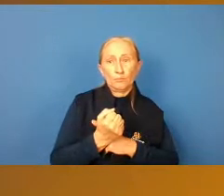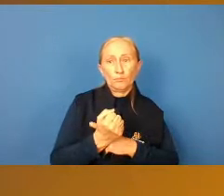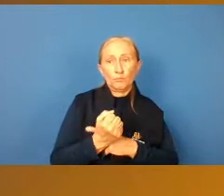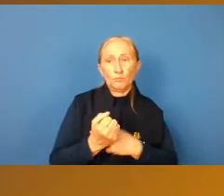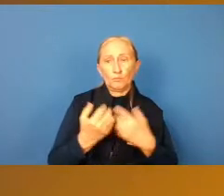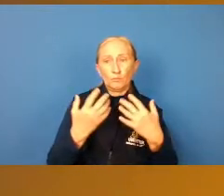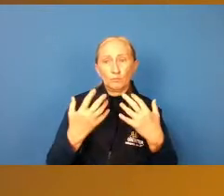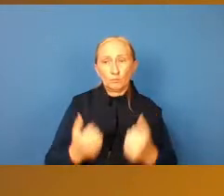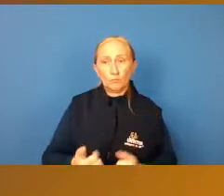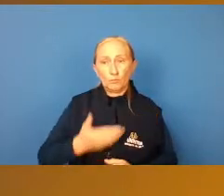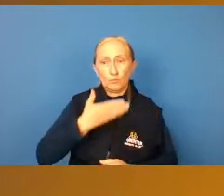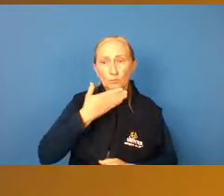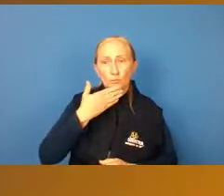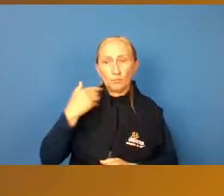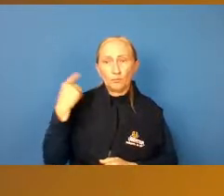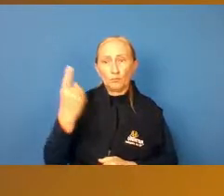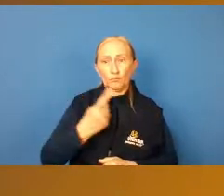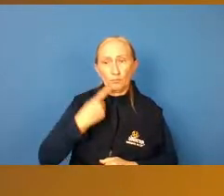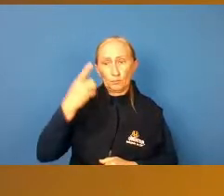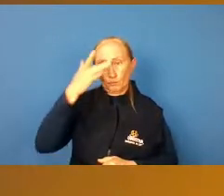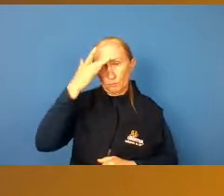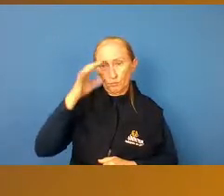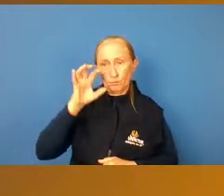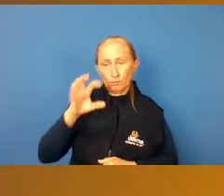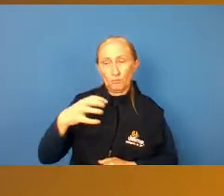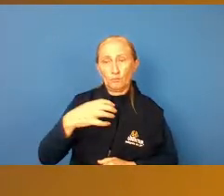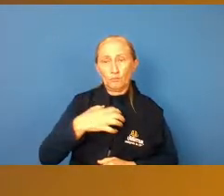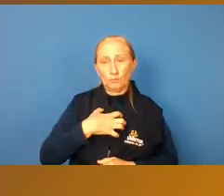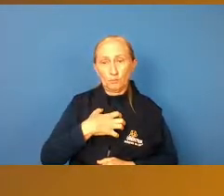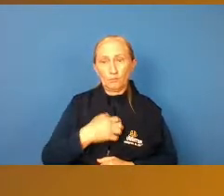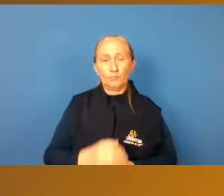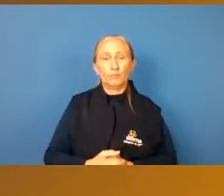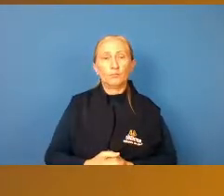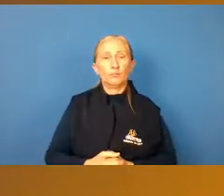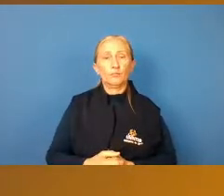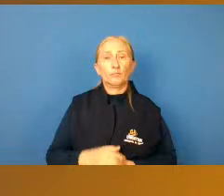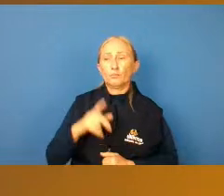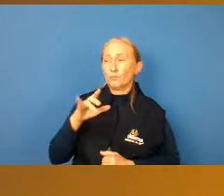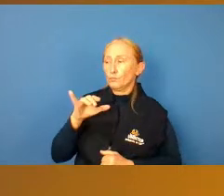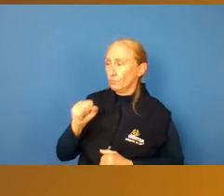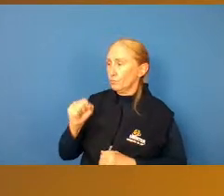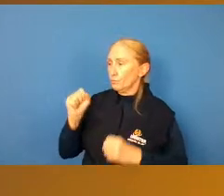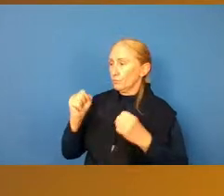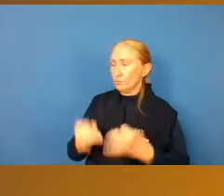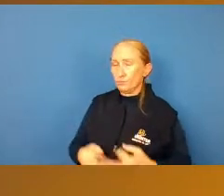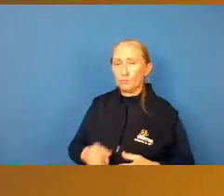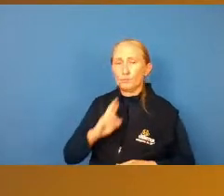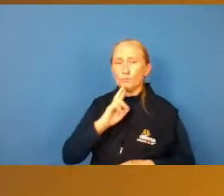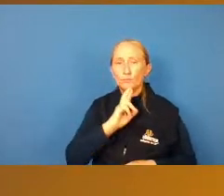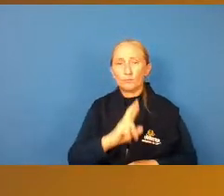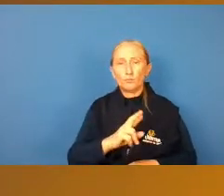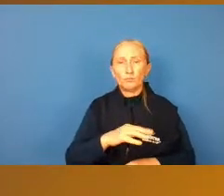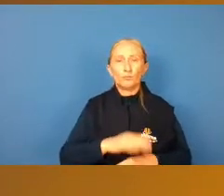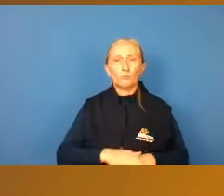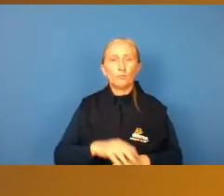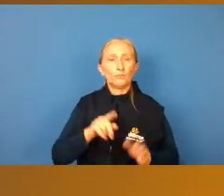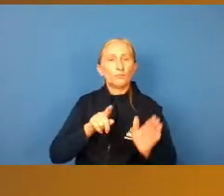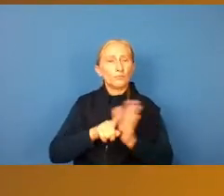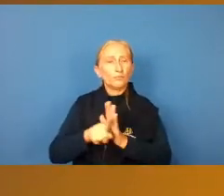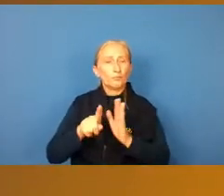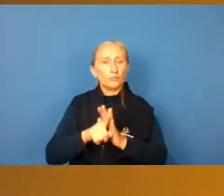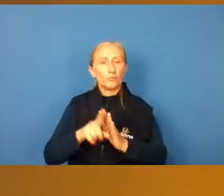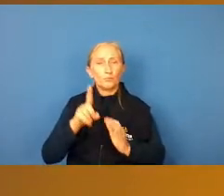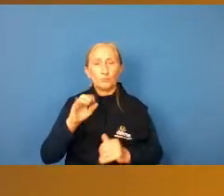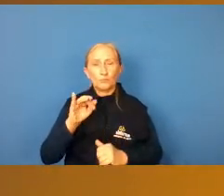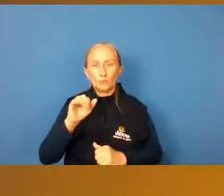aceite melhor as pessoas como elas são, tá, então, Lucas, se você puder responder ao questionamento do Daniel,